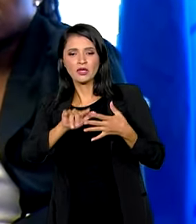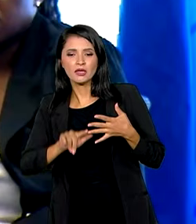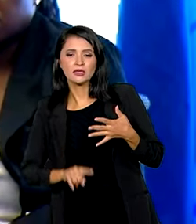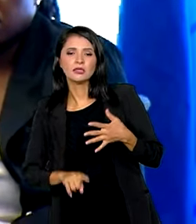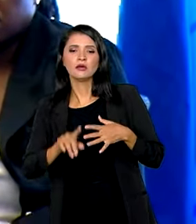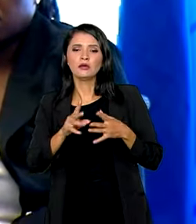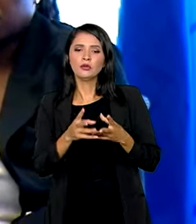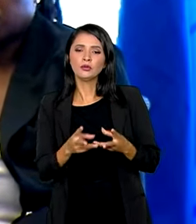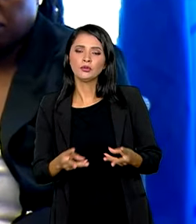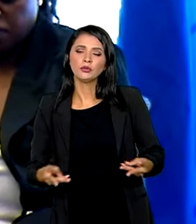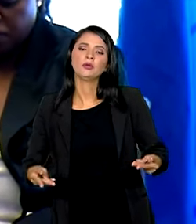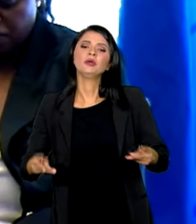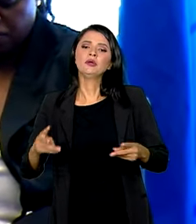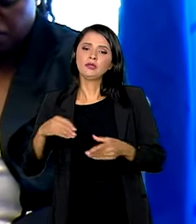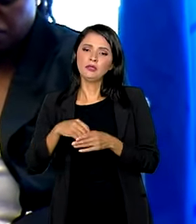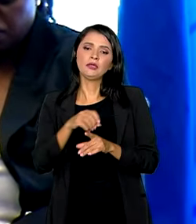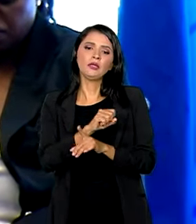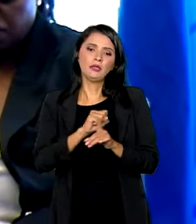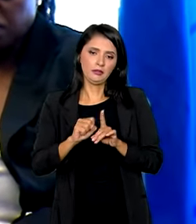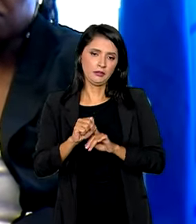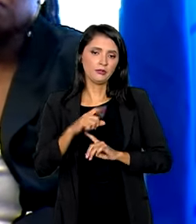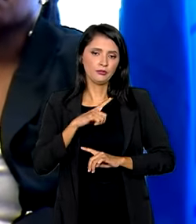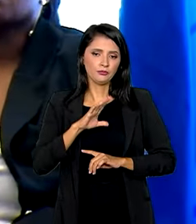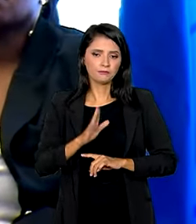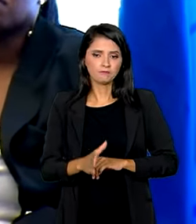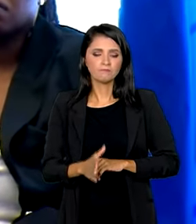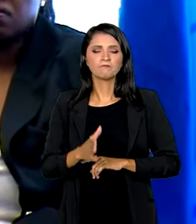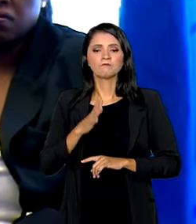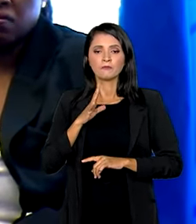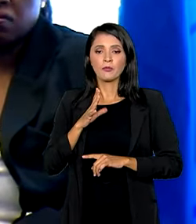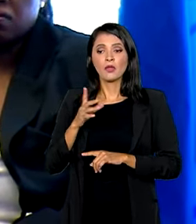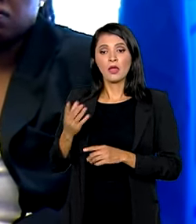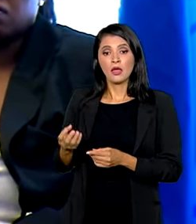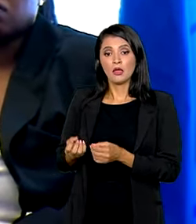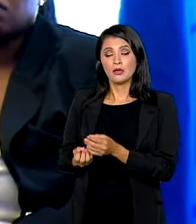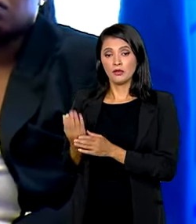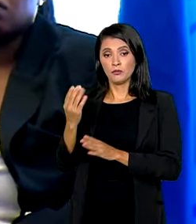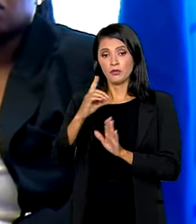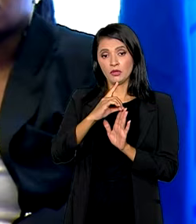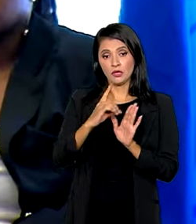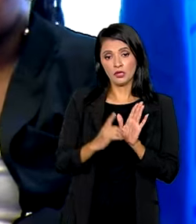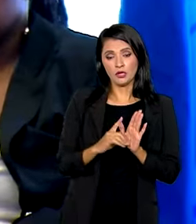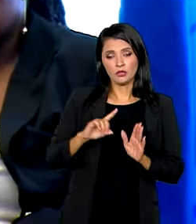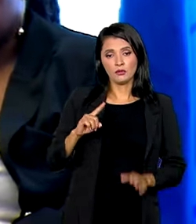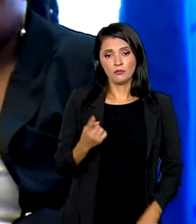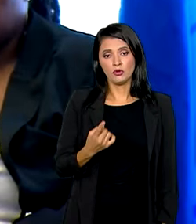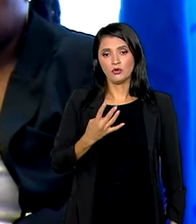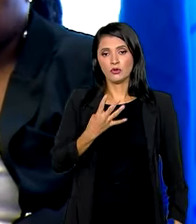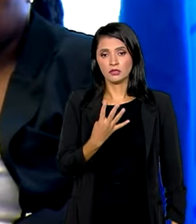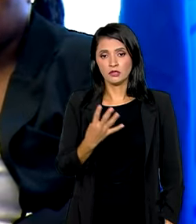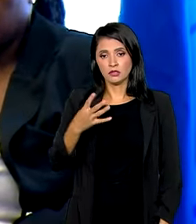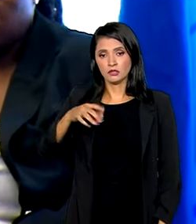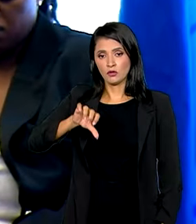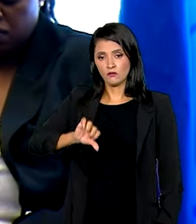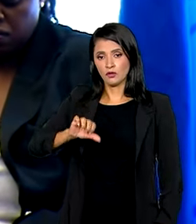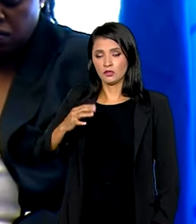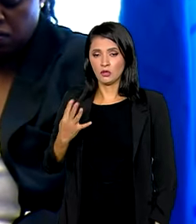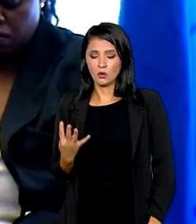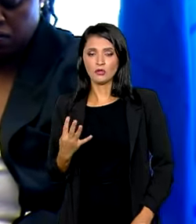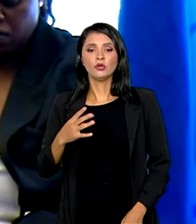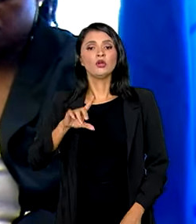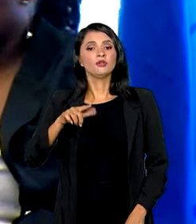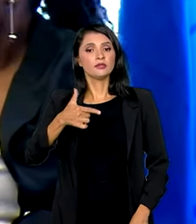Socialmente Determinadas, instituído pelo Decreto 1494, de